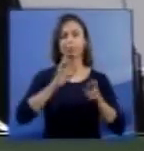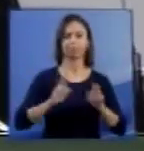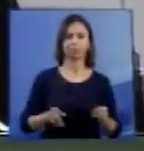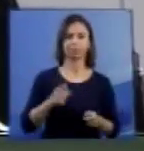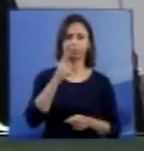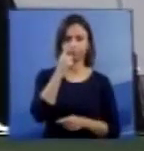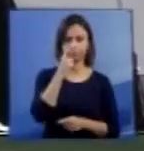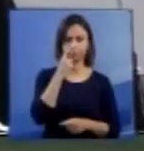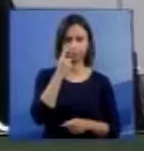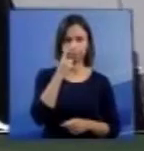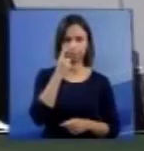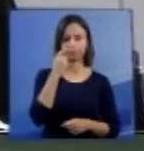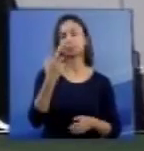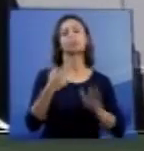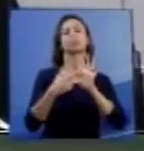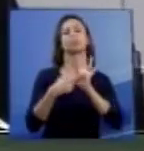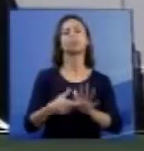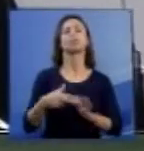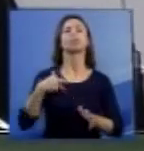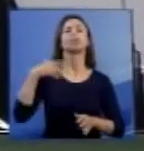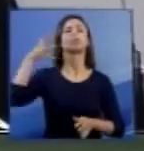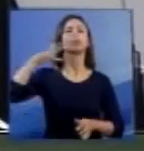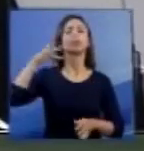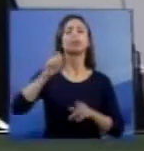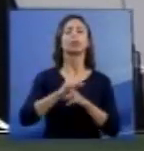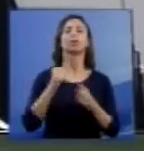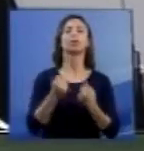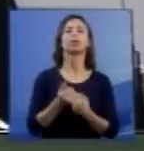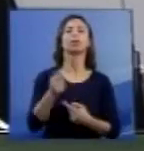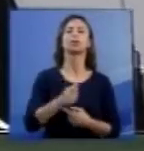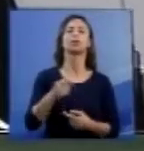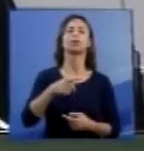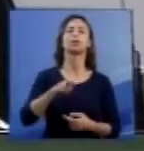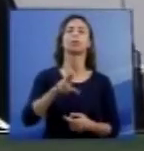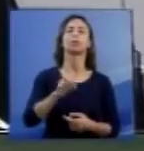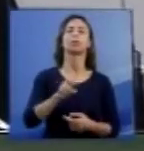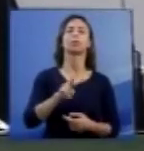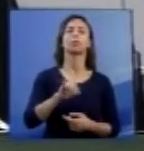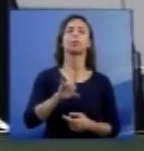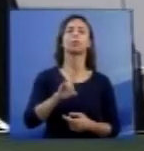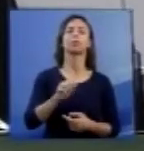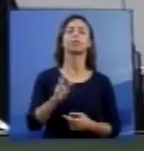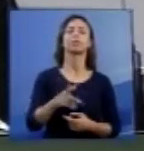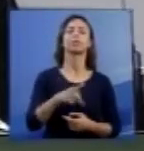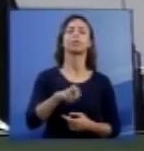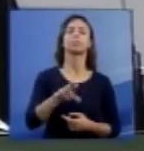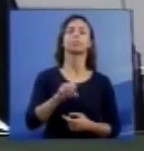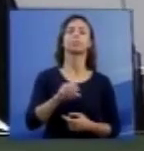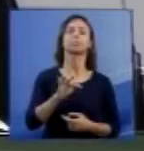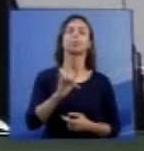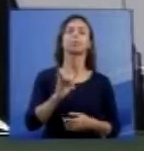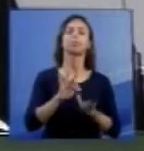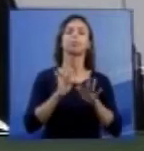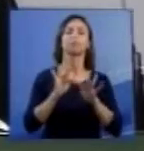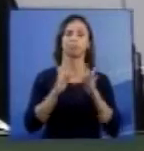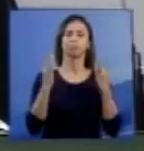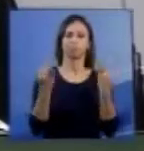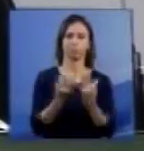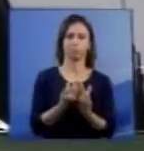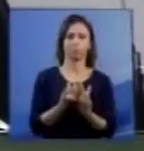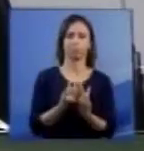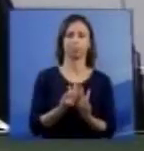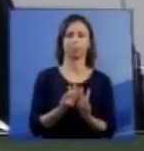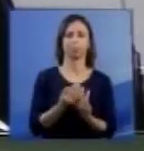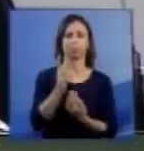Associação Nacional Pró-Vida e Pró-Família, doutor Rodolfo Acatauaçu Nunes,